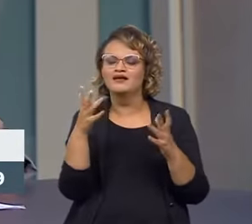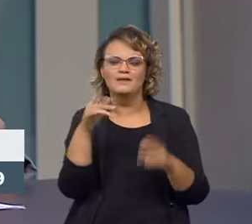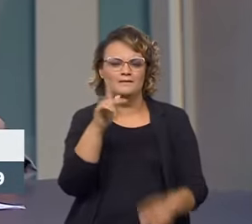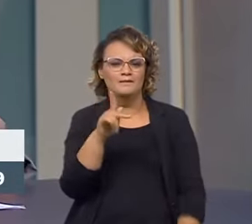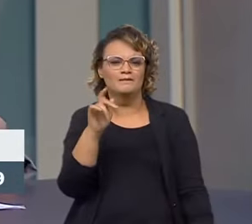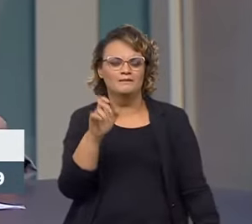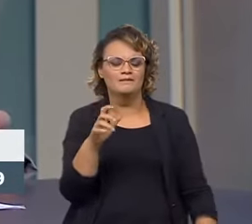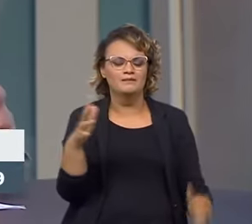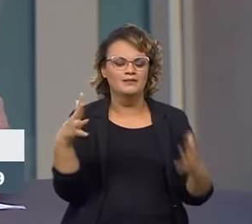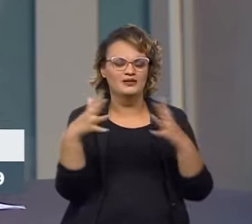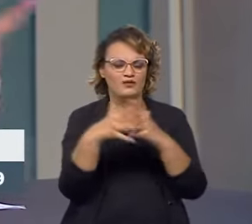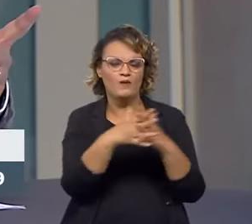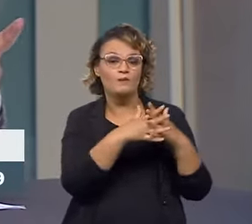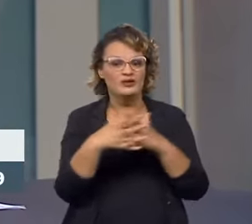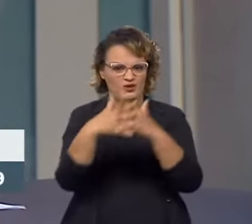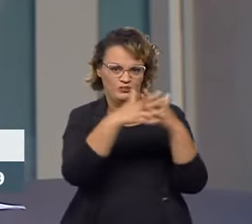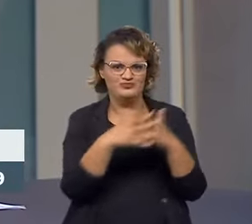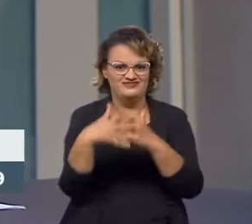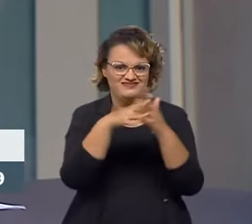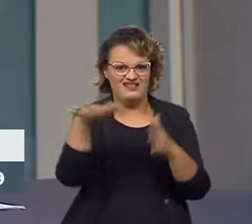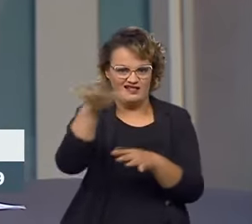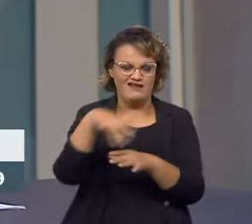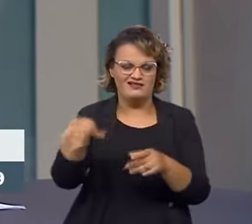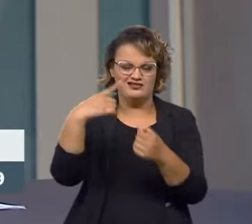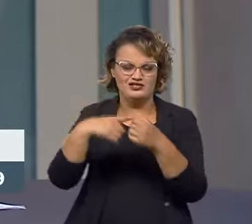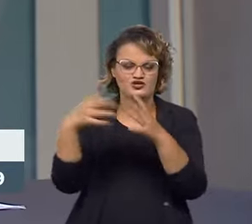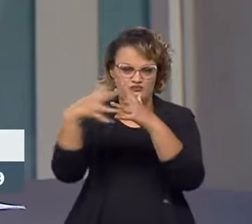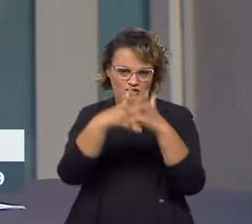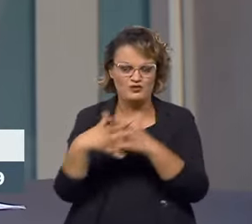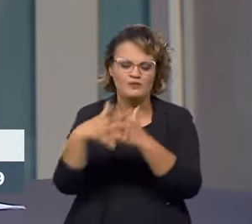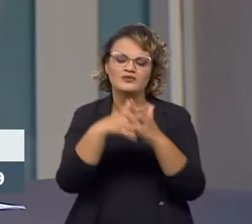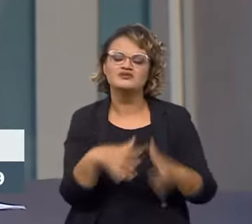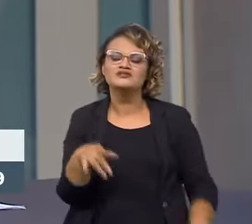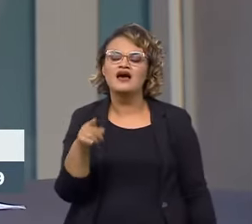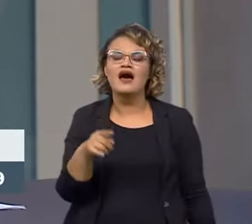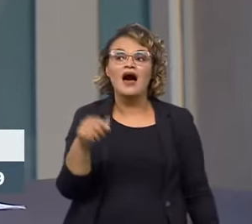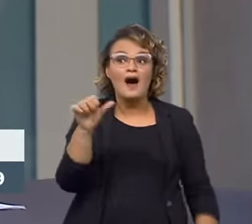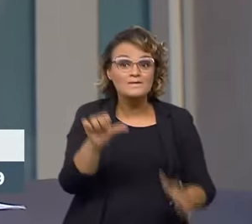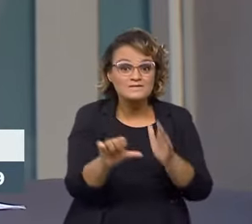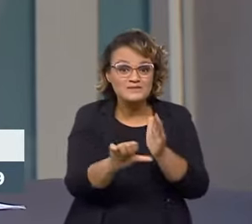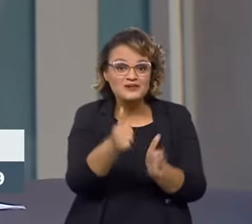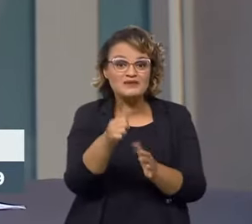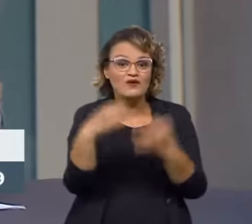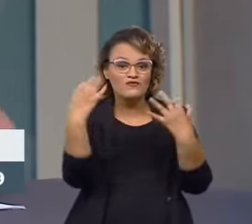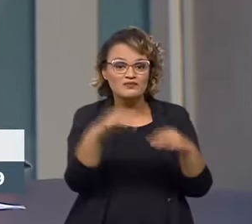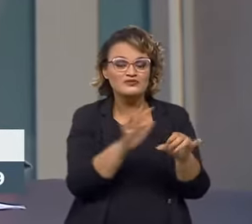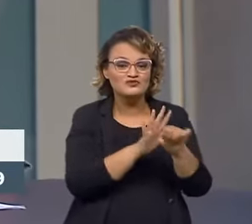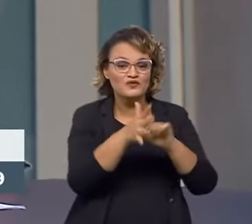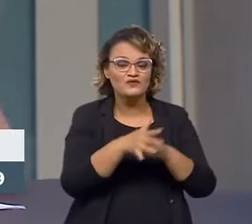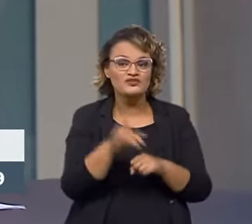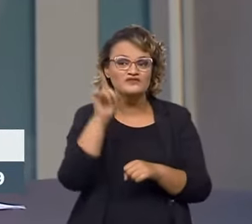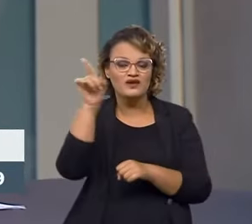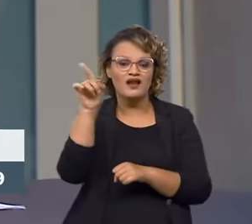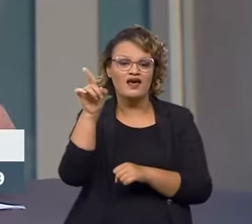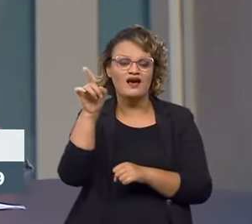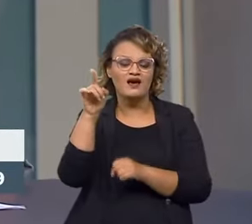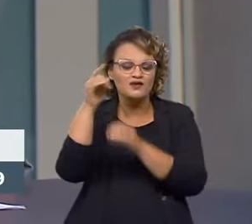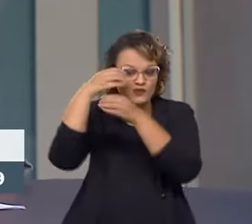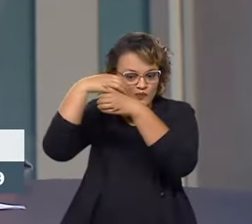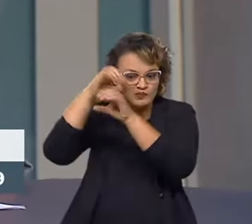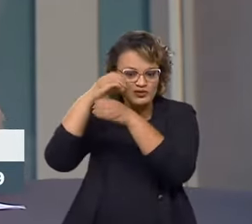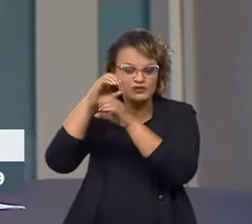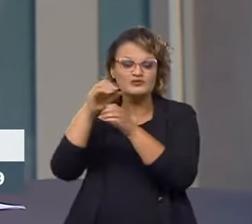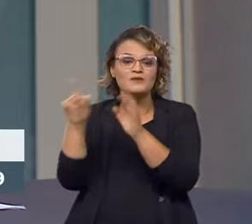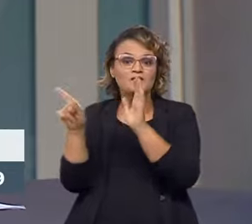última geração. Só para ter uma ideia, a primeira imagem do Covid-19 feita no Brasil foi feita por um microscópio do